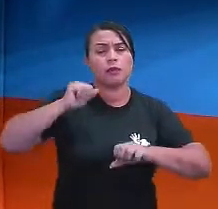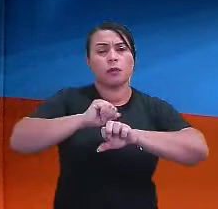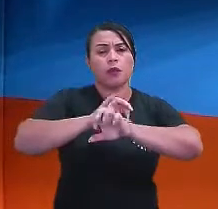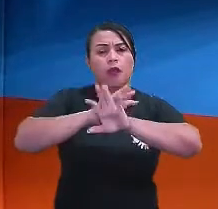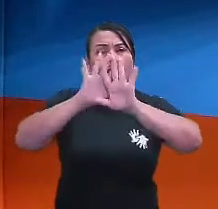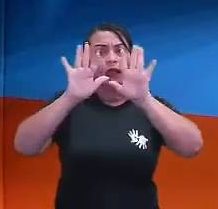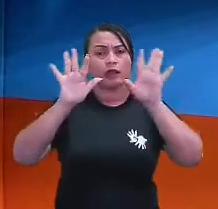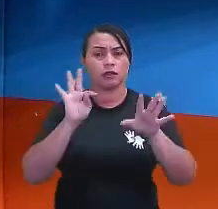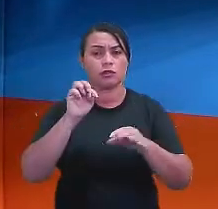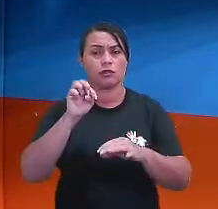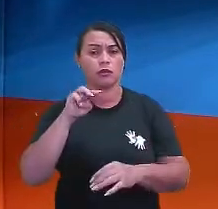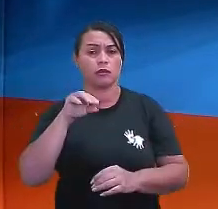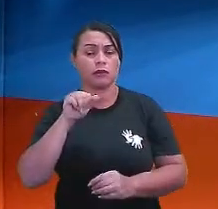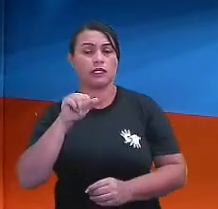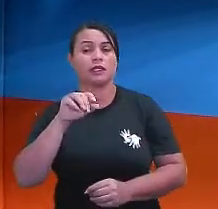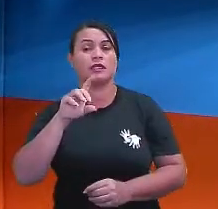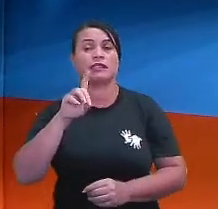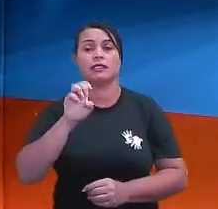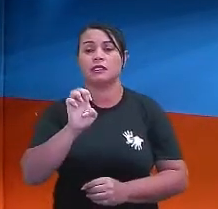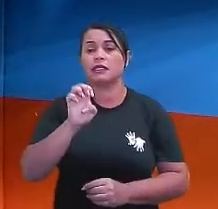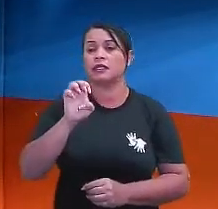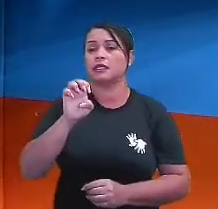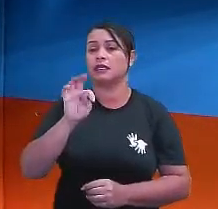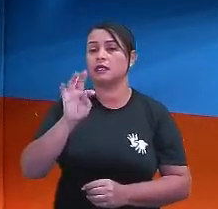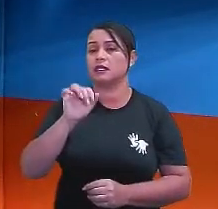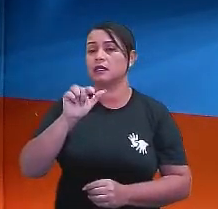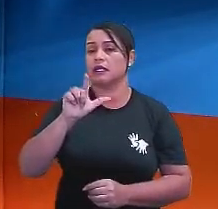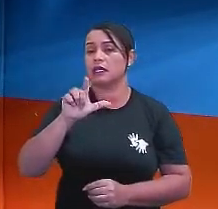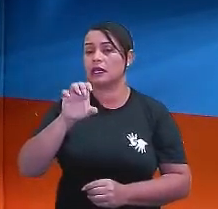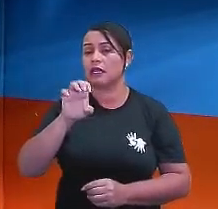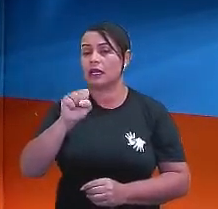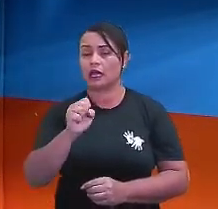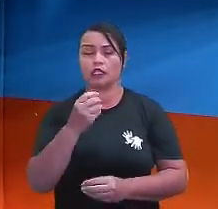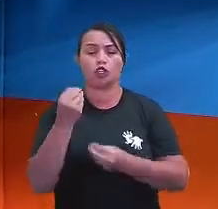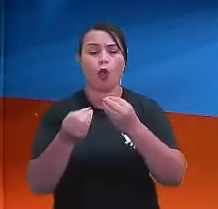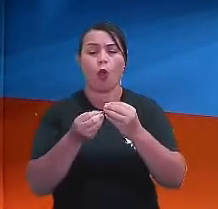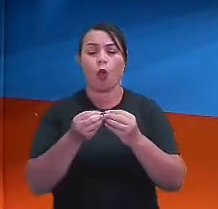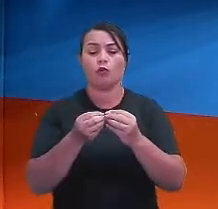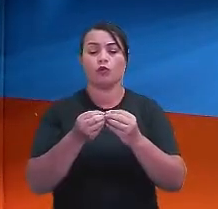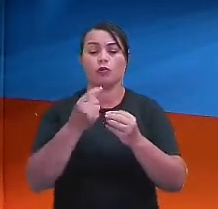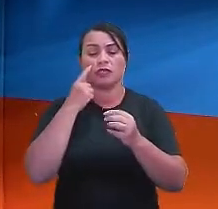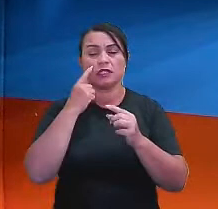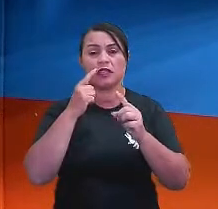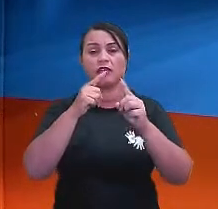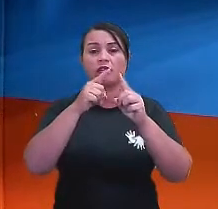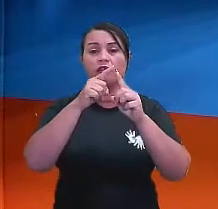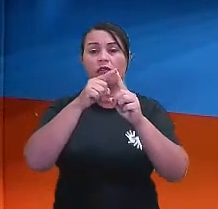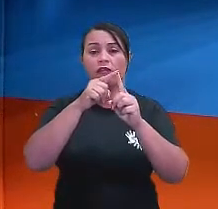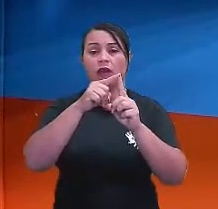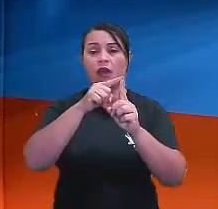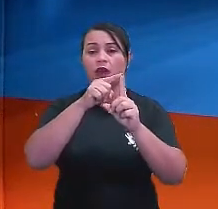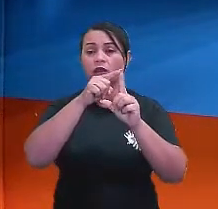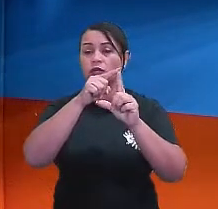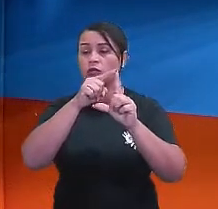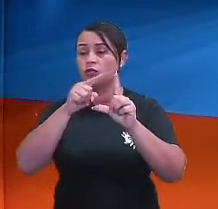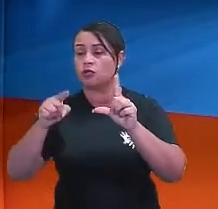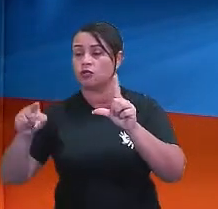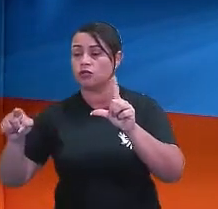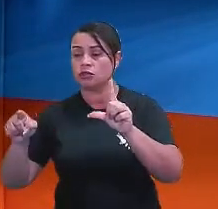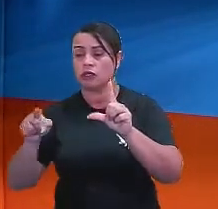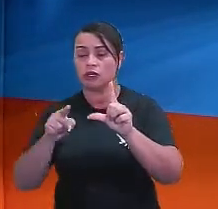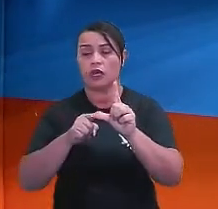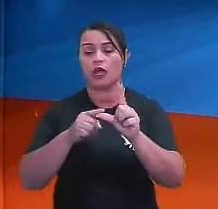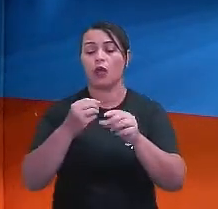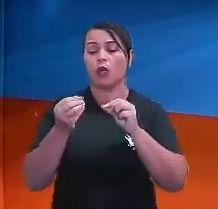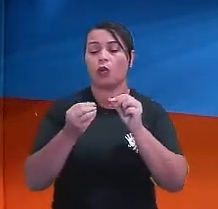Teorema de Tales, trabalhando com os triângulos. Teorema de Tales nos triângulos. O Teorema de Tales também é aplicado em